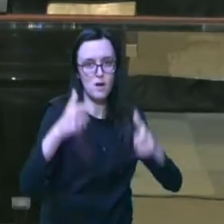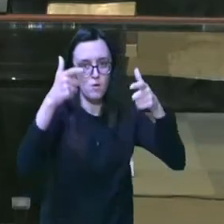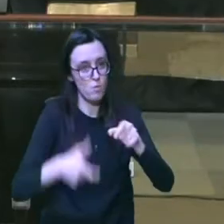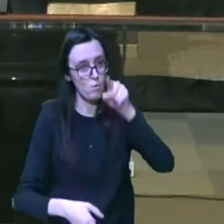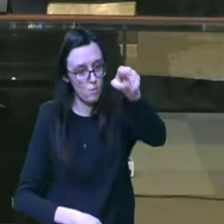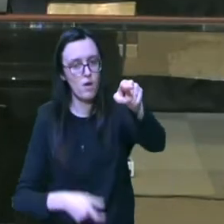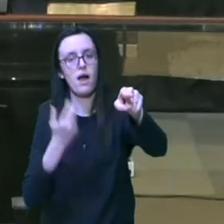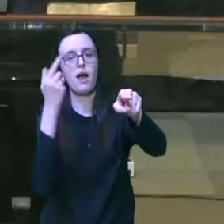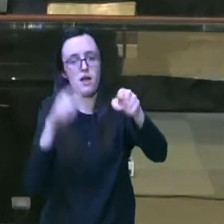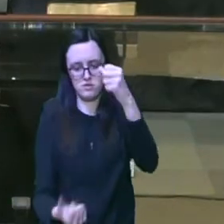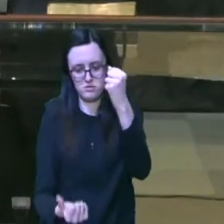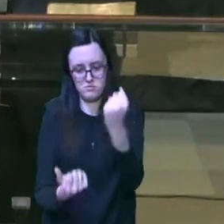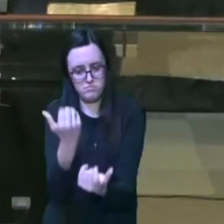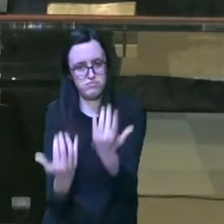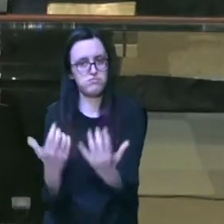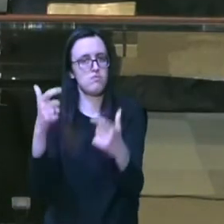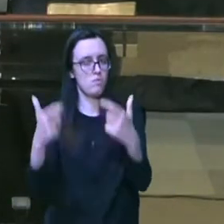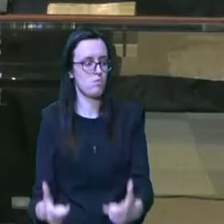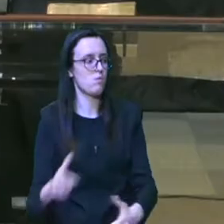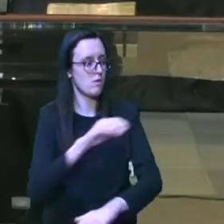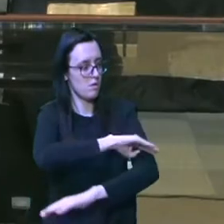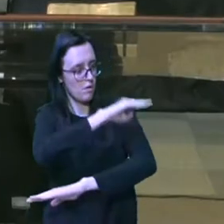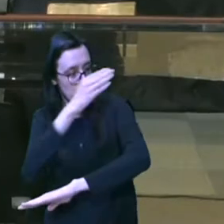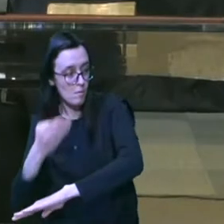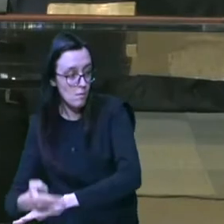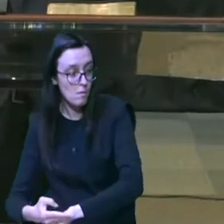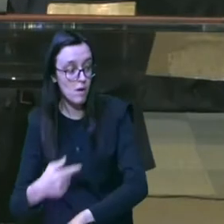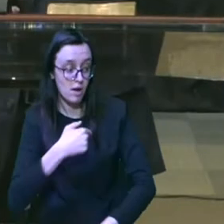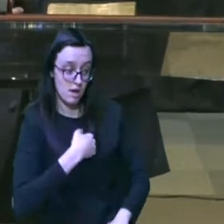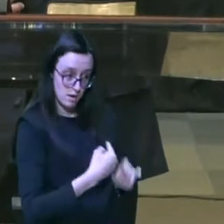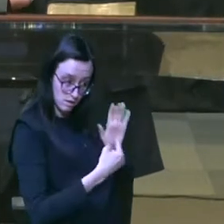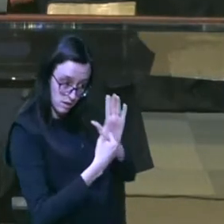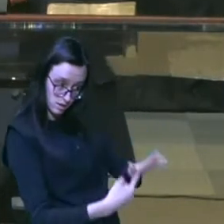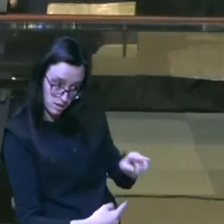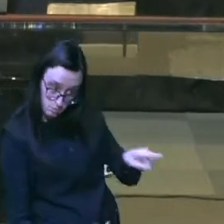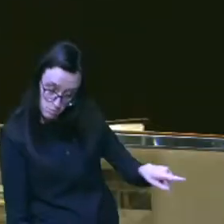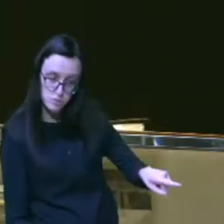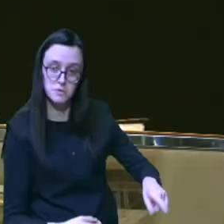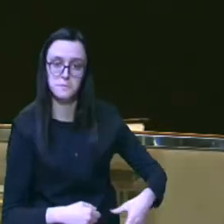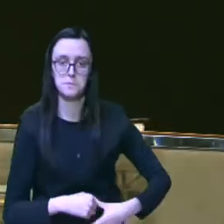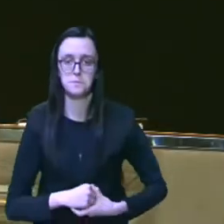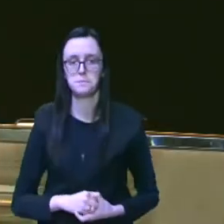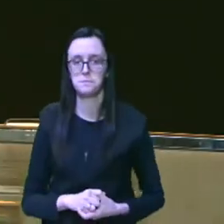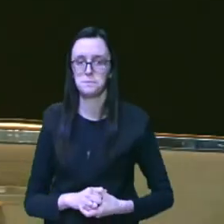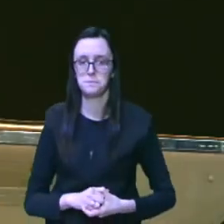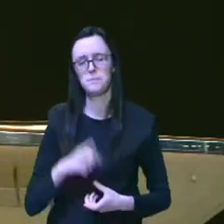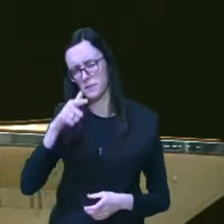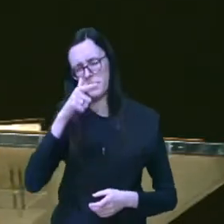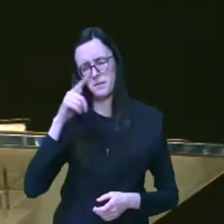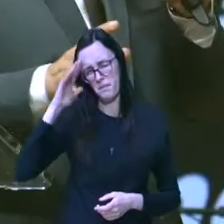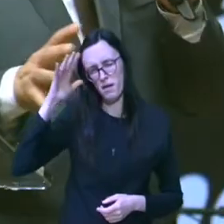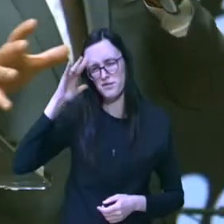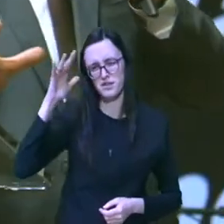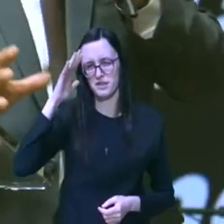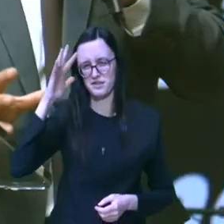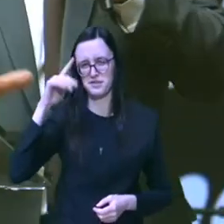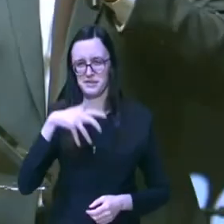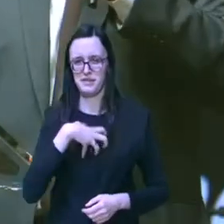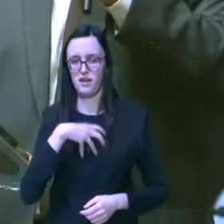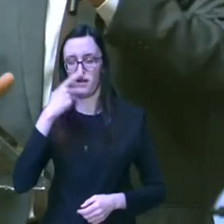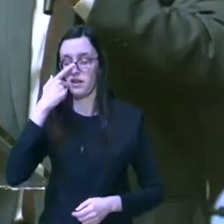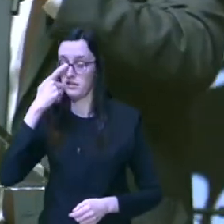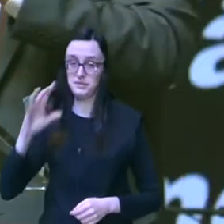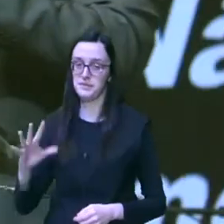holocausto num dos montes que eu lhe indicarei você consegue imaginar a